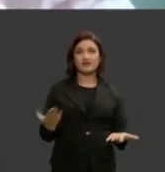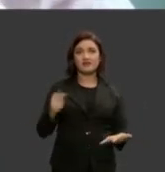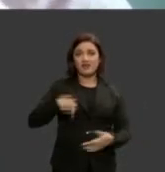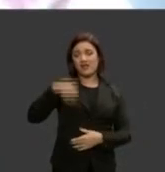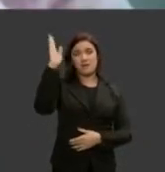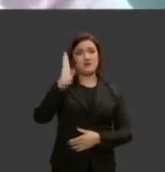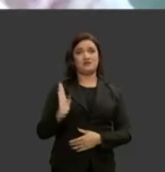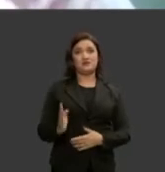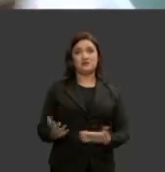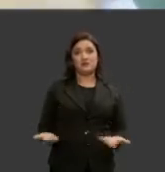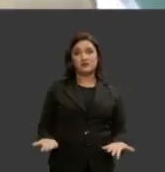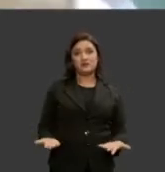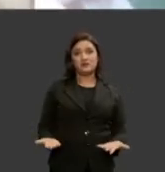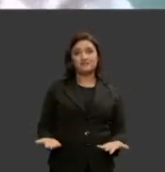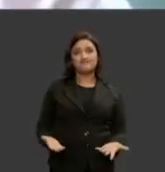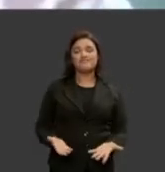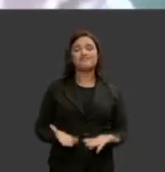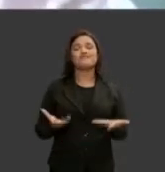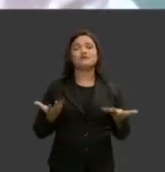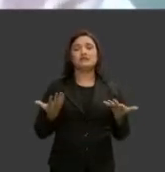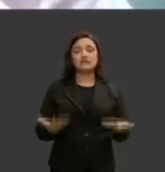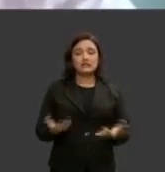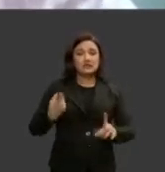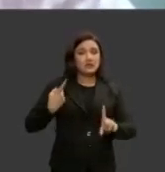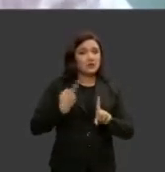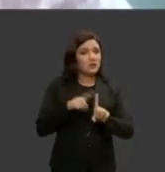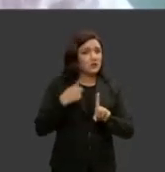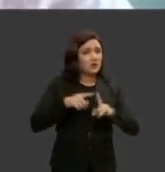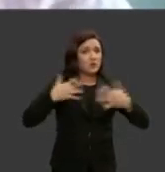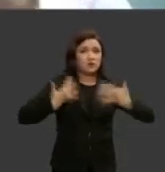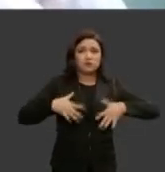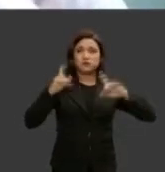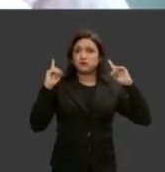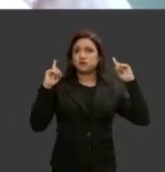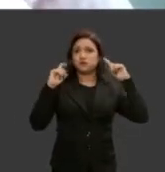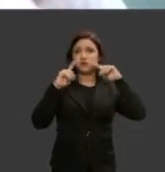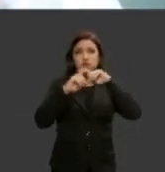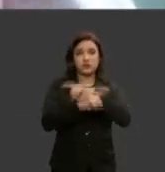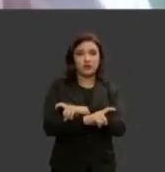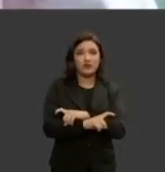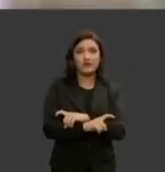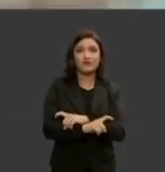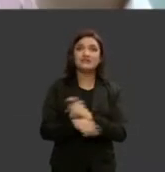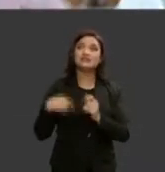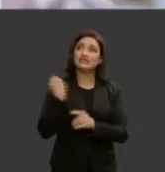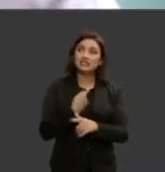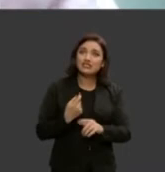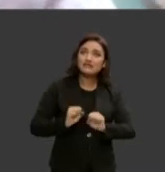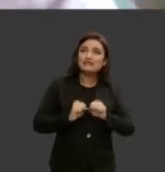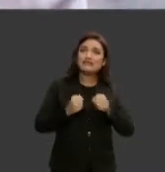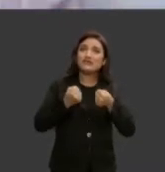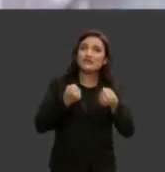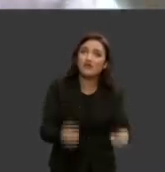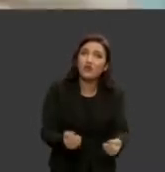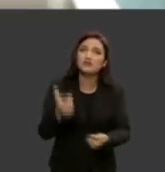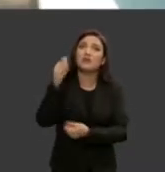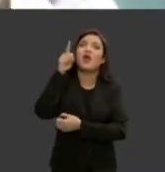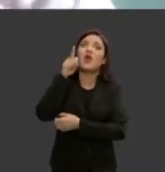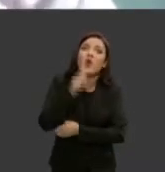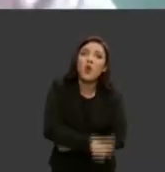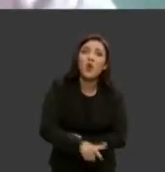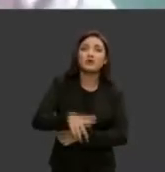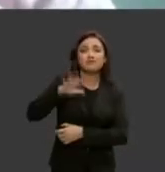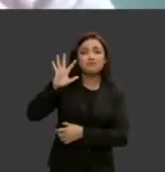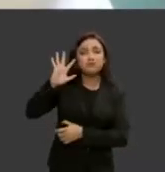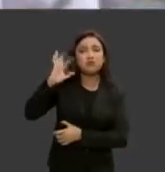doutoras são muitos os desafios são muitos e nós estamos tentando dar todas as respostas que a sociedade